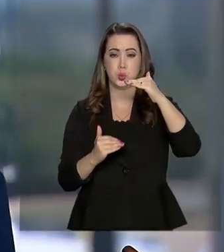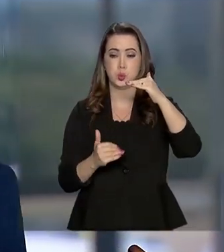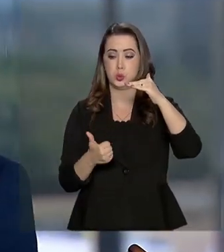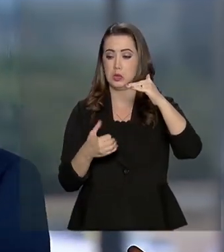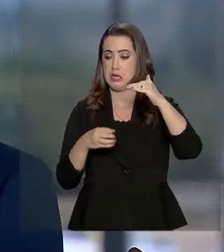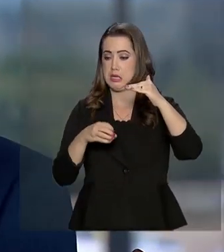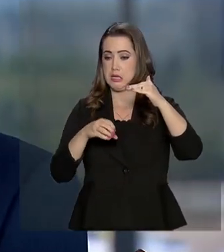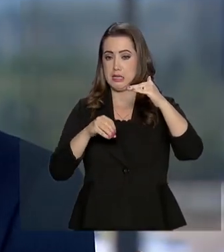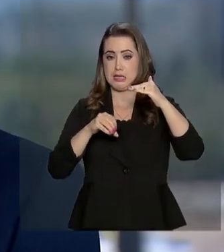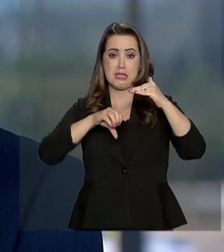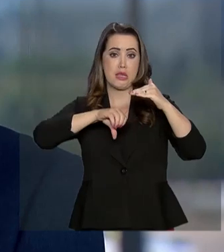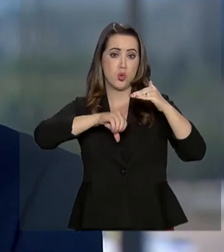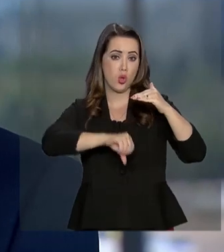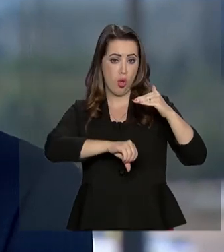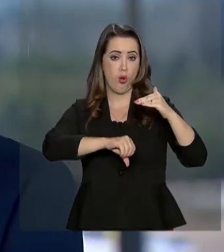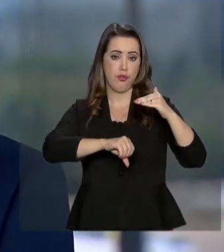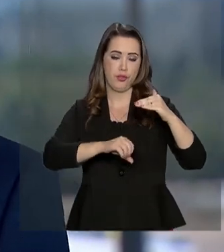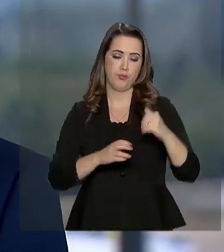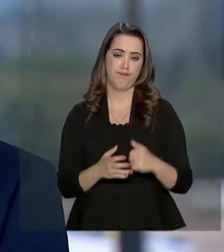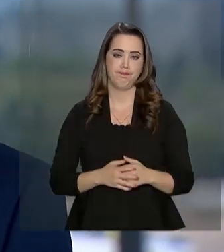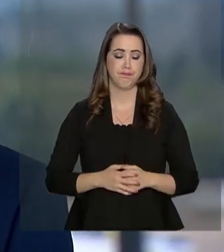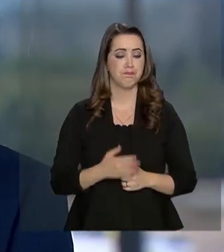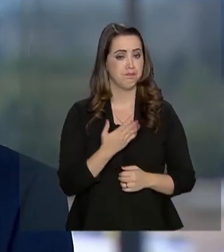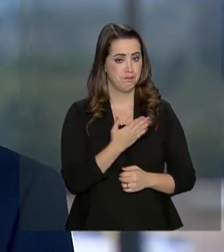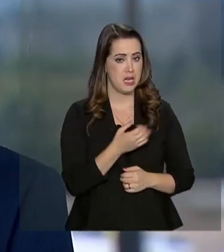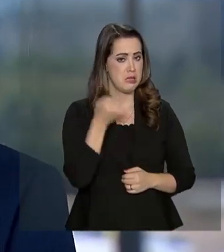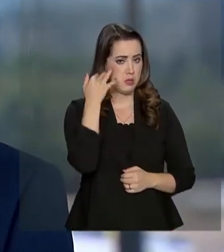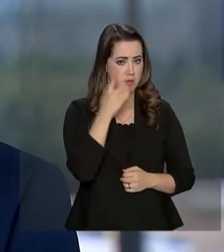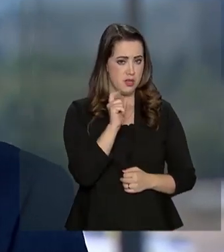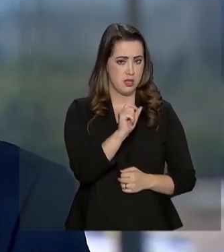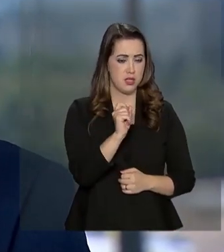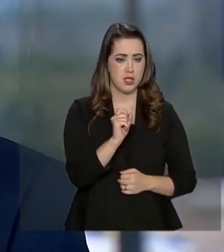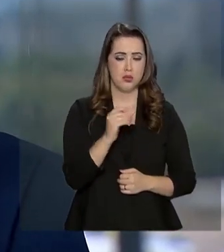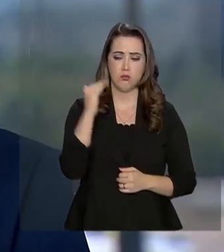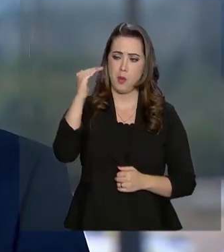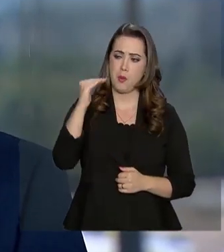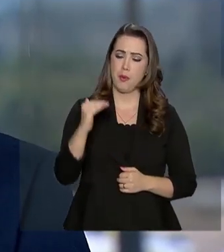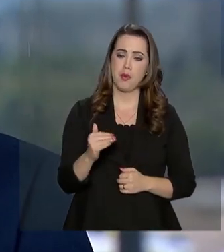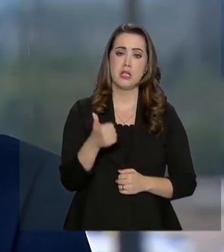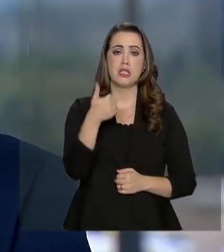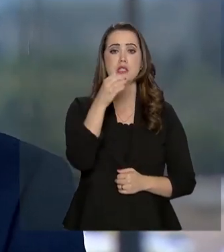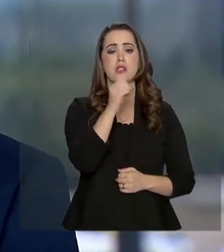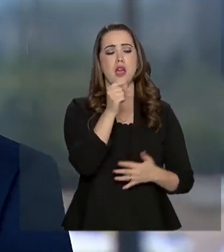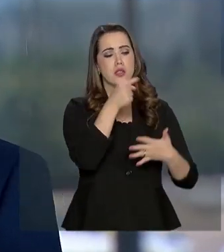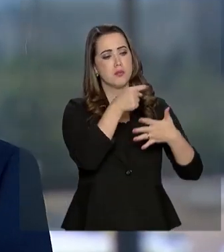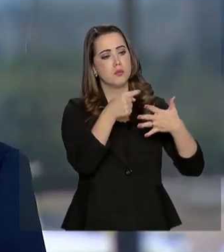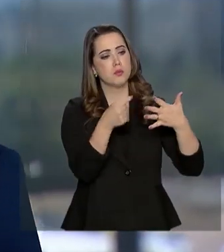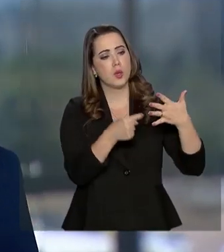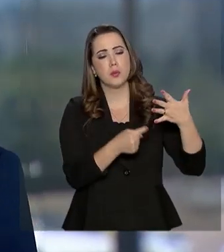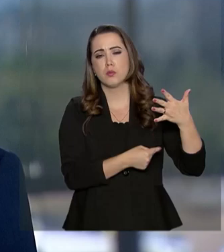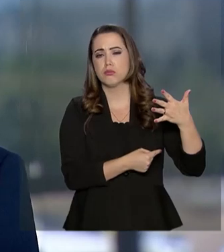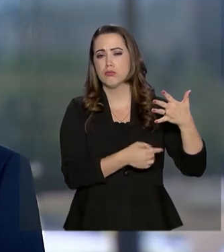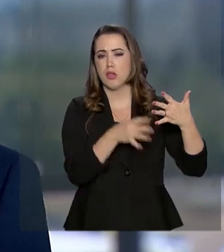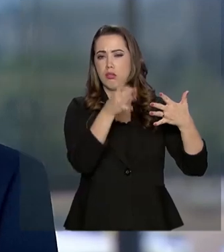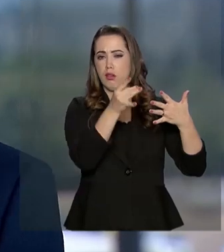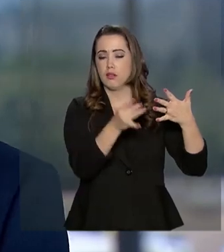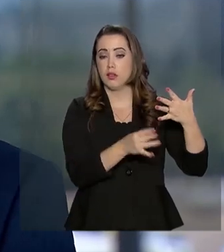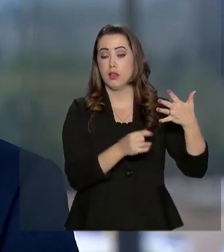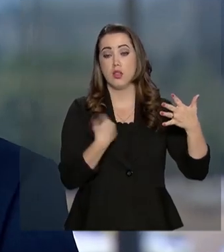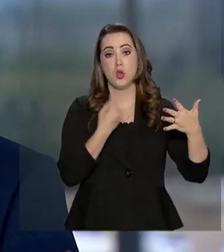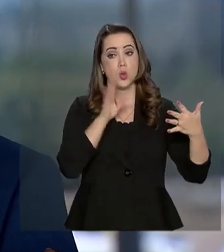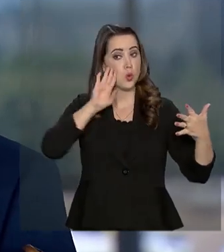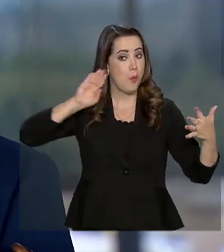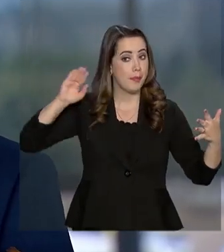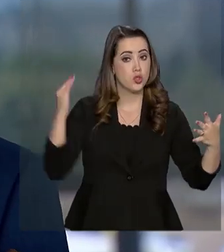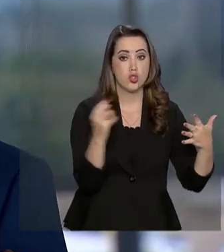exemplo, 10 tópicos, 10 itens, e que nós estamos, desses 10, focando 5 tópicos